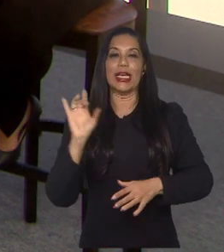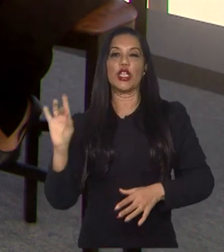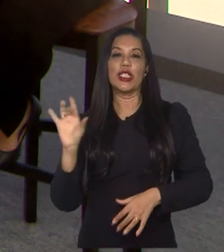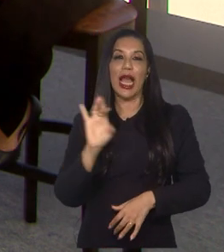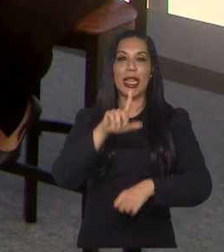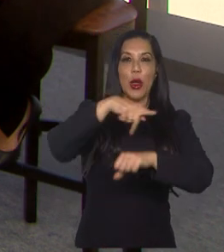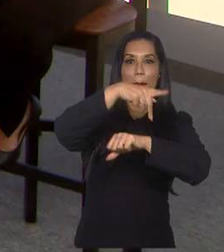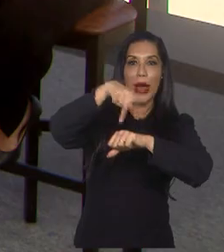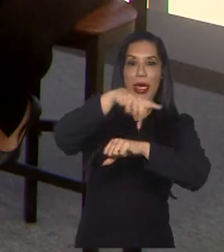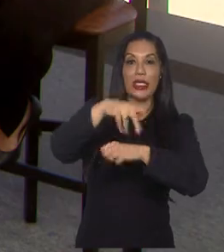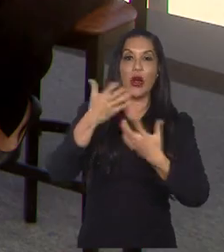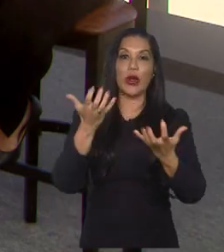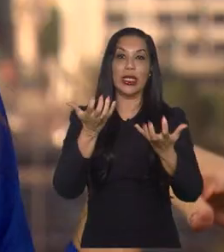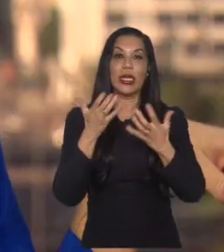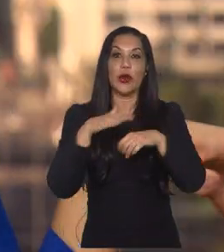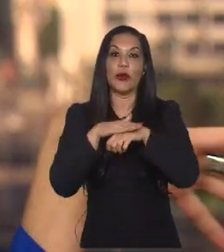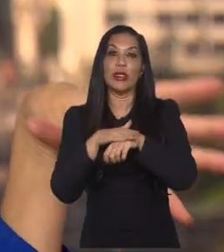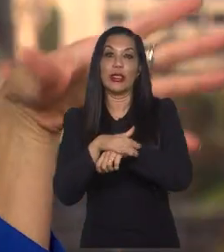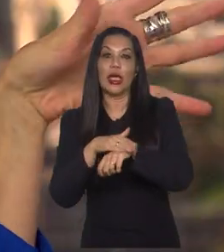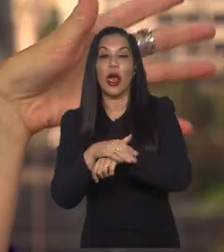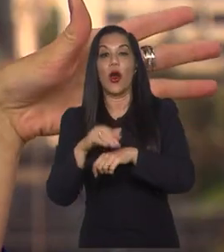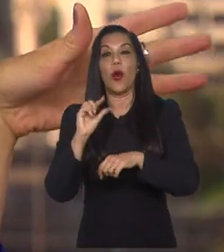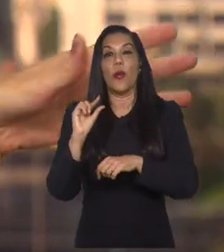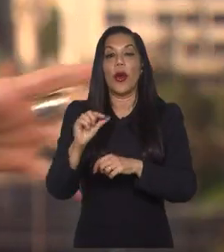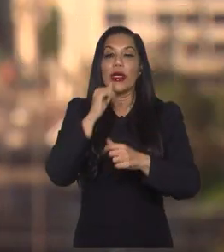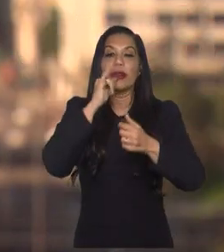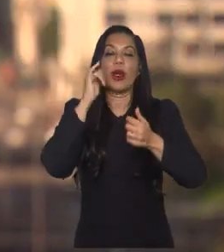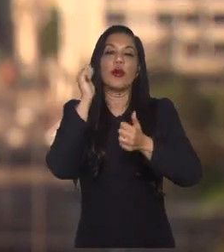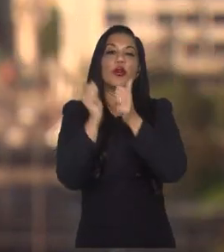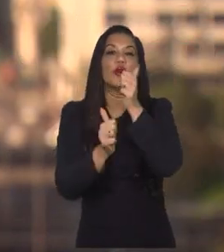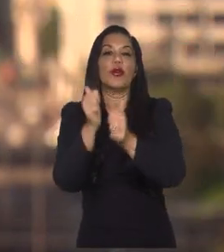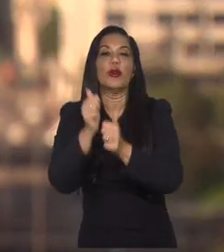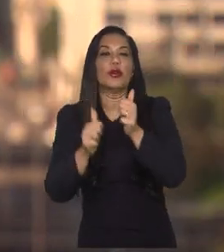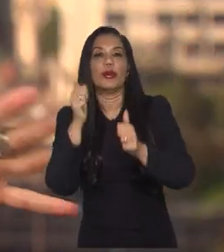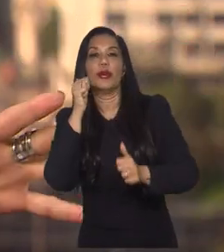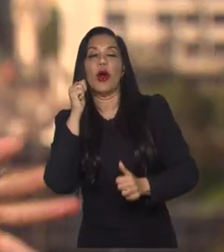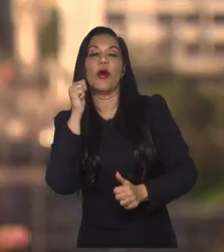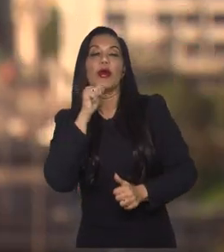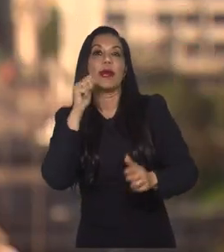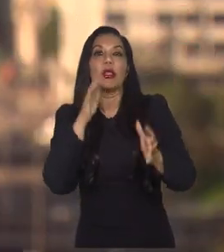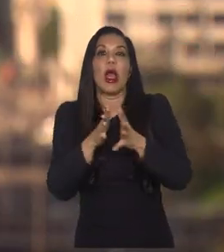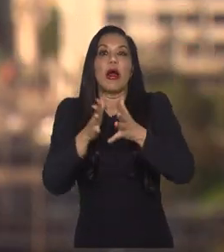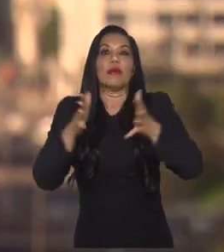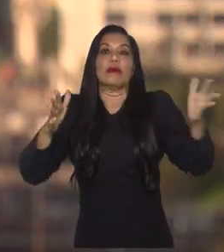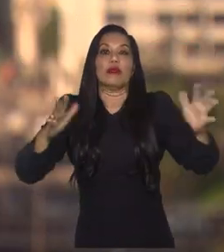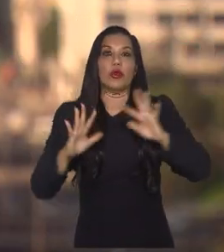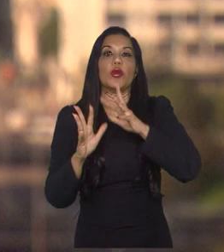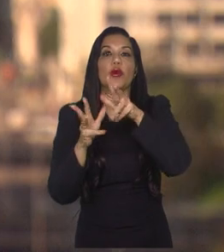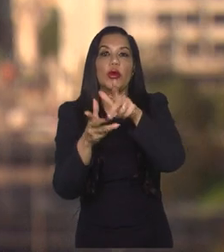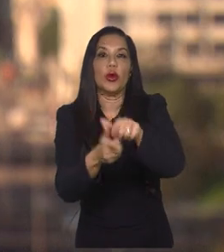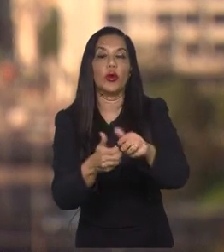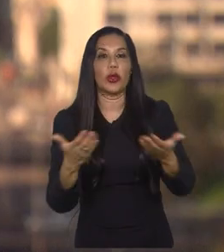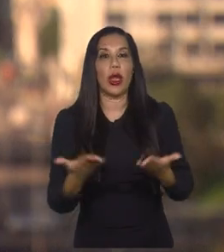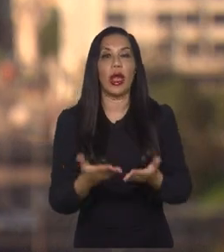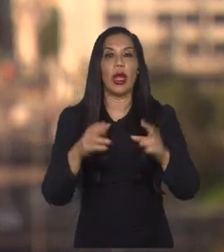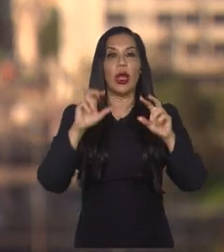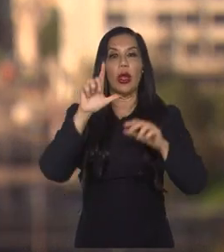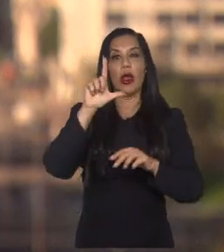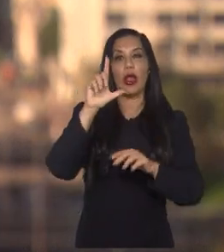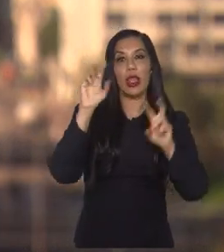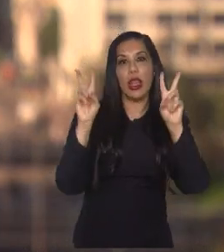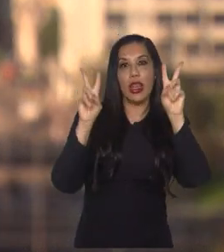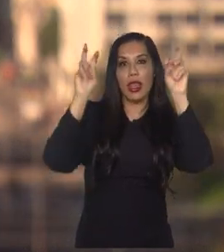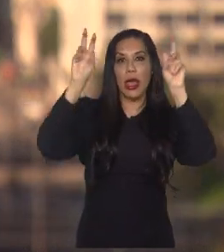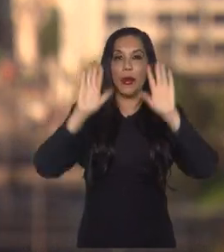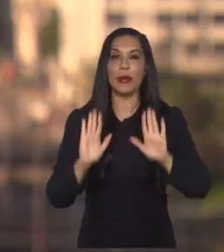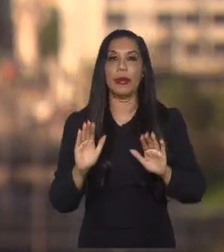país, eu queria falar com vocês um pouco da expansão mesmo do futebol feminino no mundo. A gente tem o lema dessa Copa, que